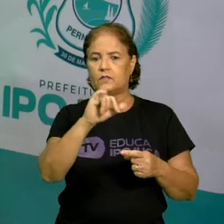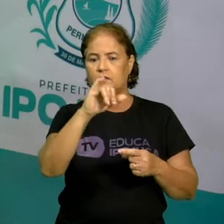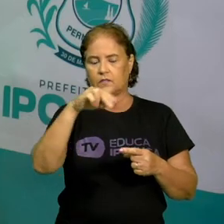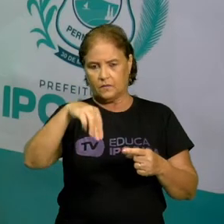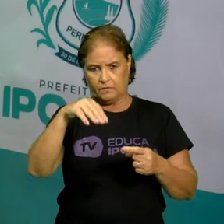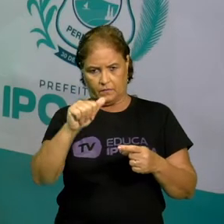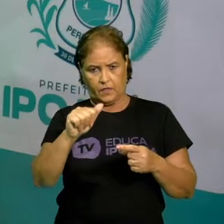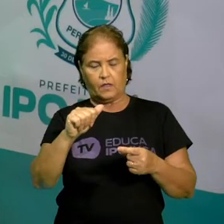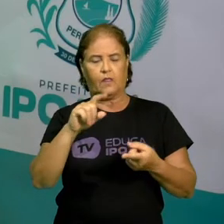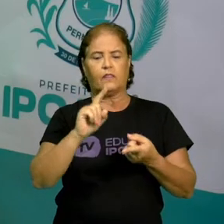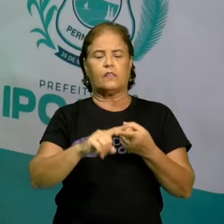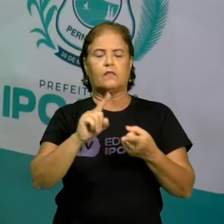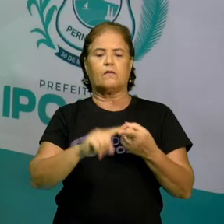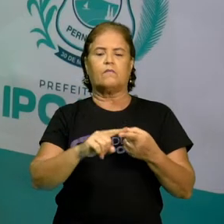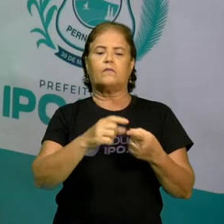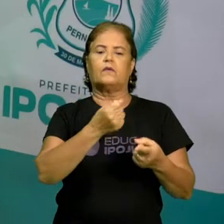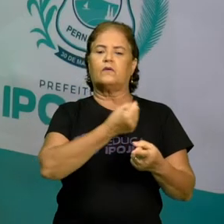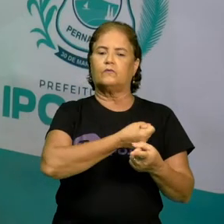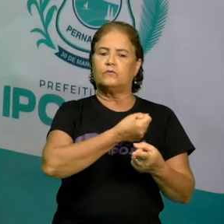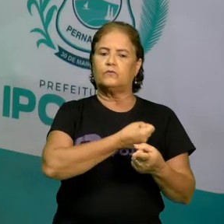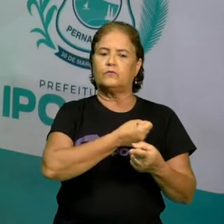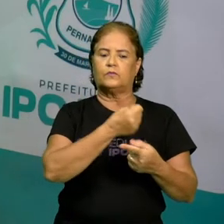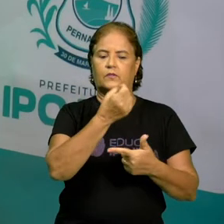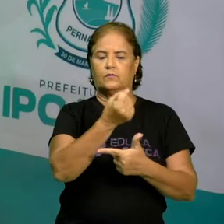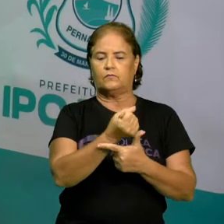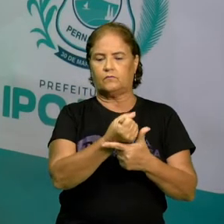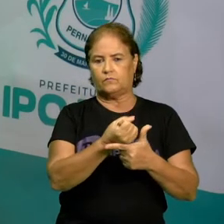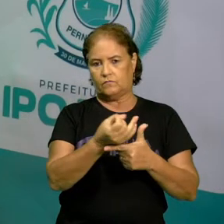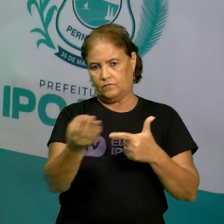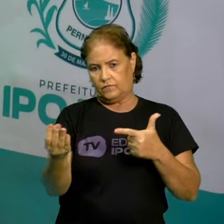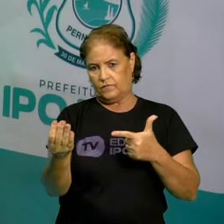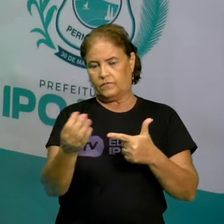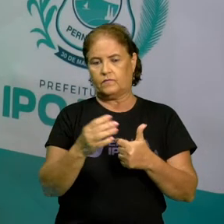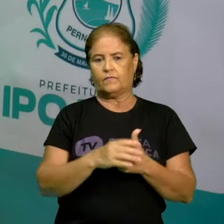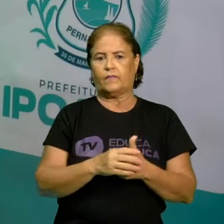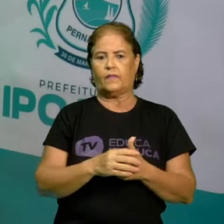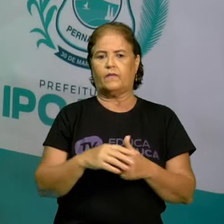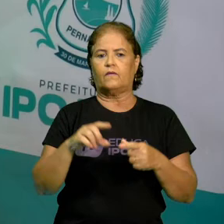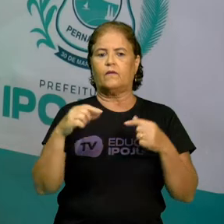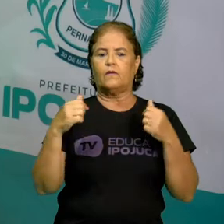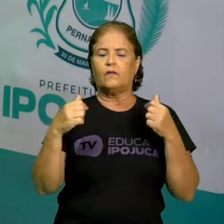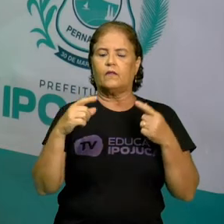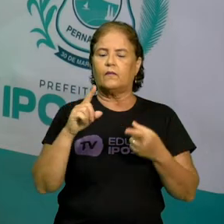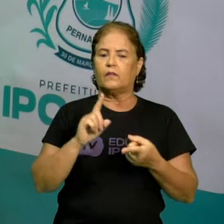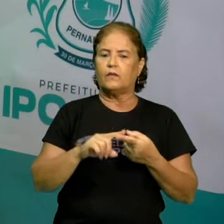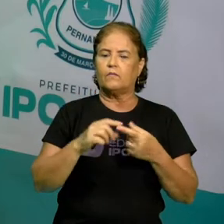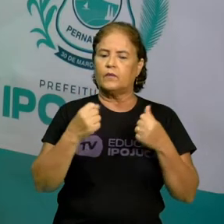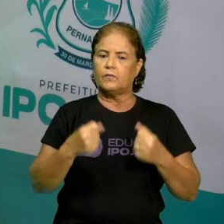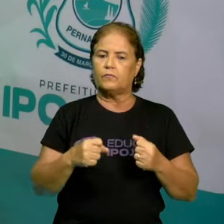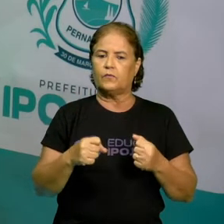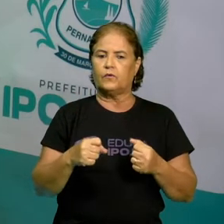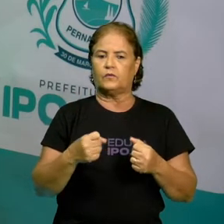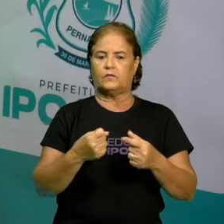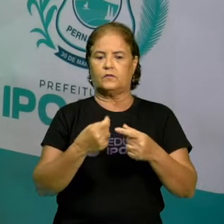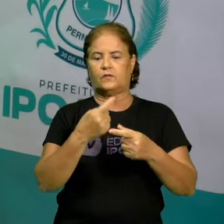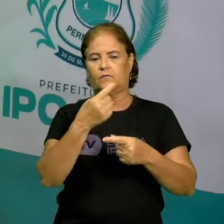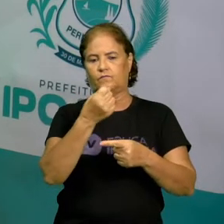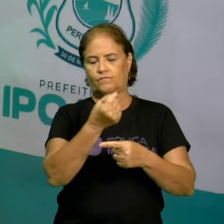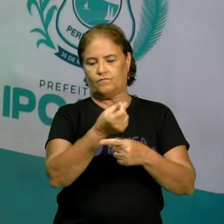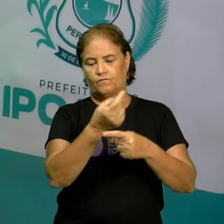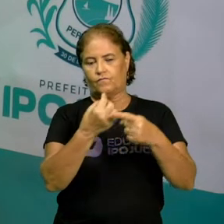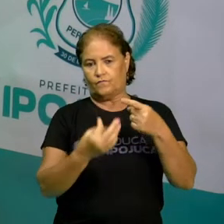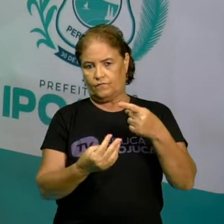pode ser representada na forma de uma fração. Olha aí. Os números naturais, os números